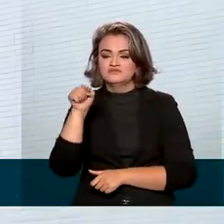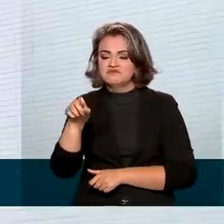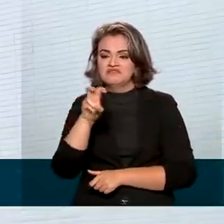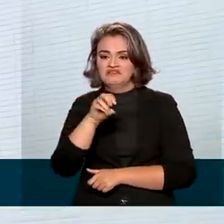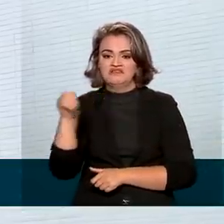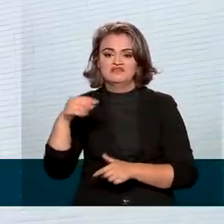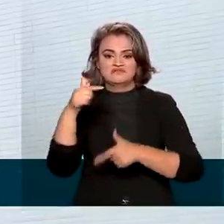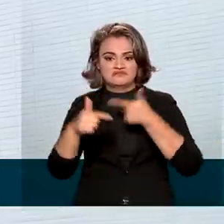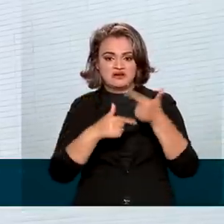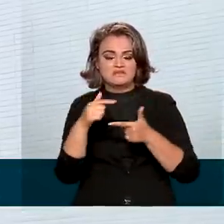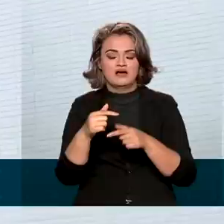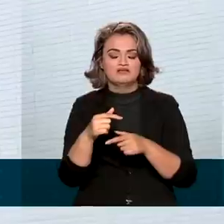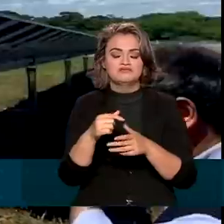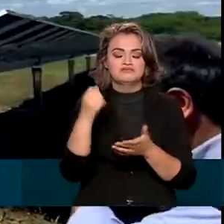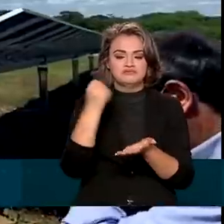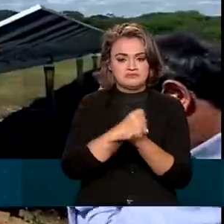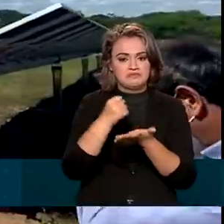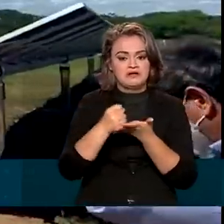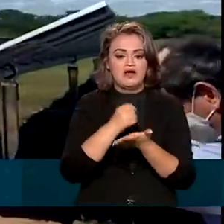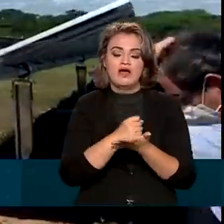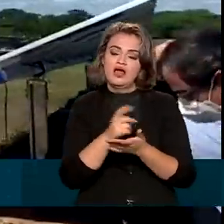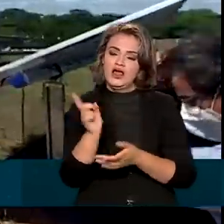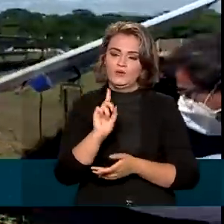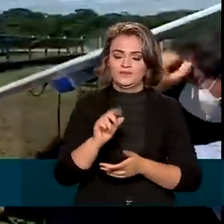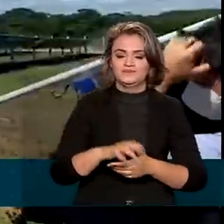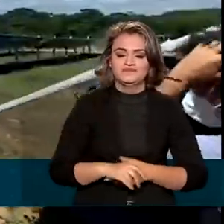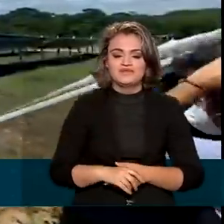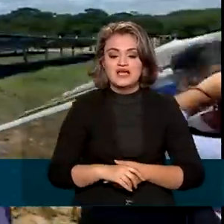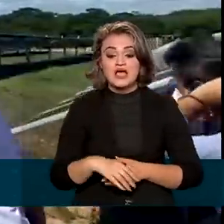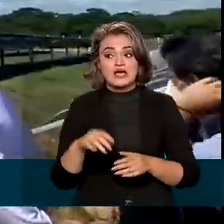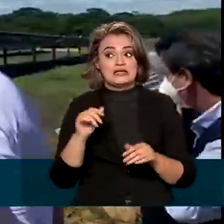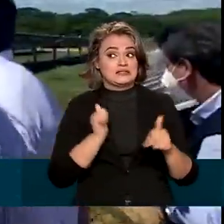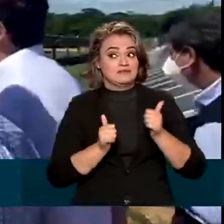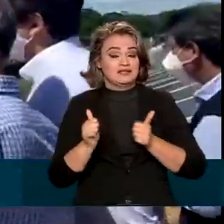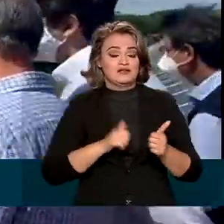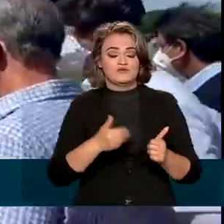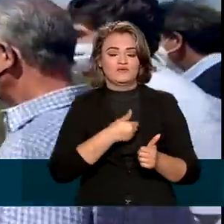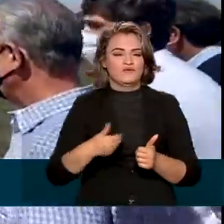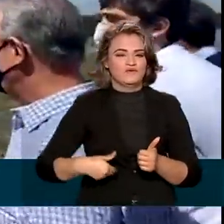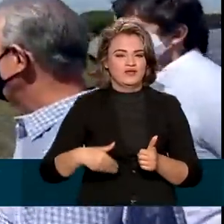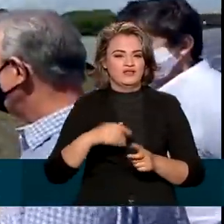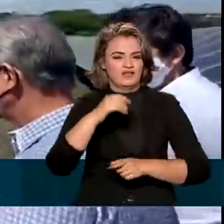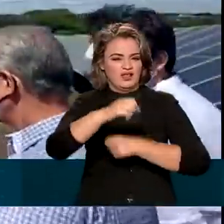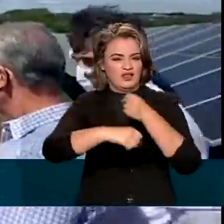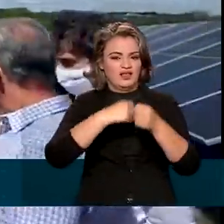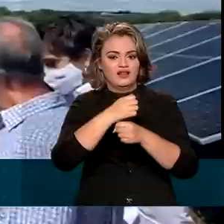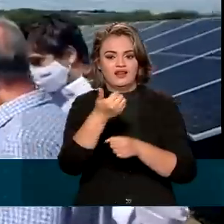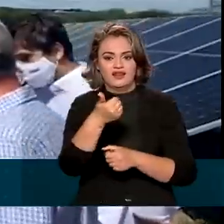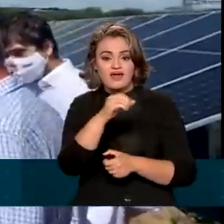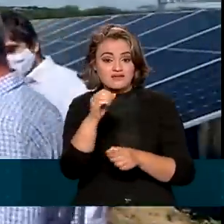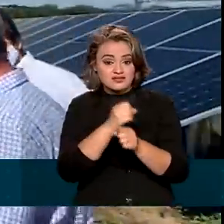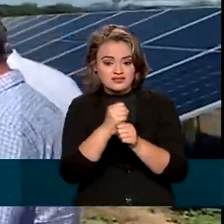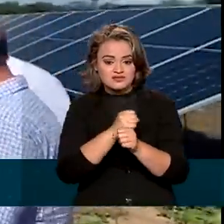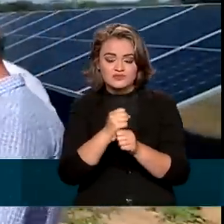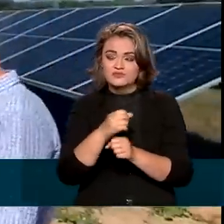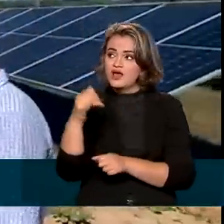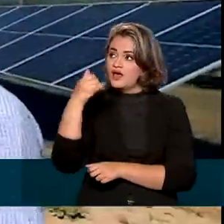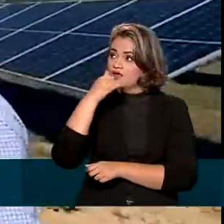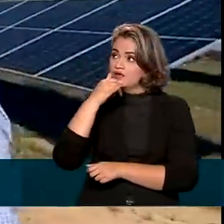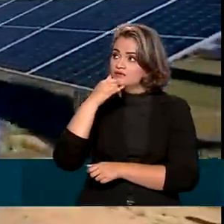diretos e indiretos. E a expectativa do governo é que na próxima década, a geração de energia solar